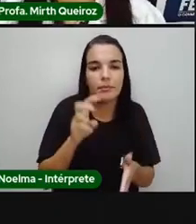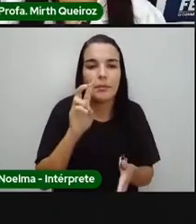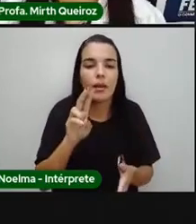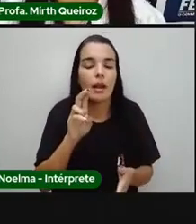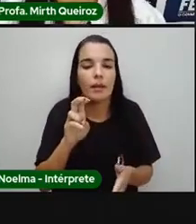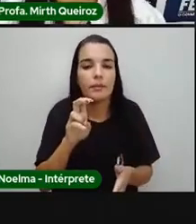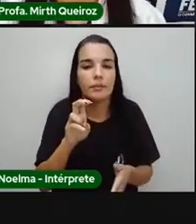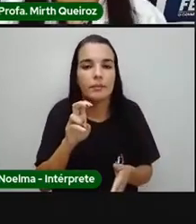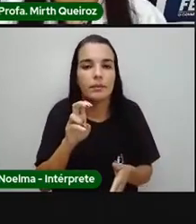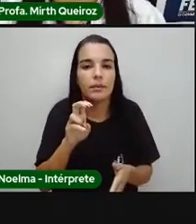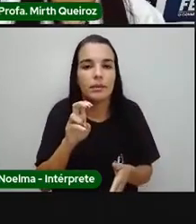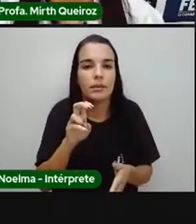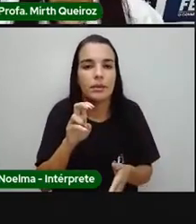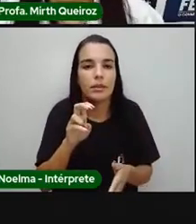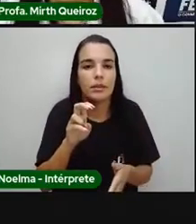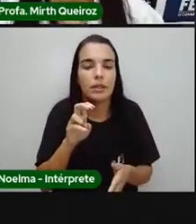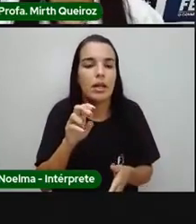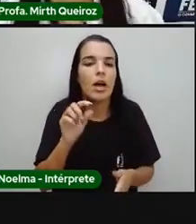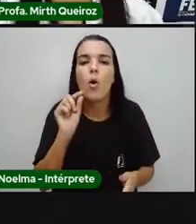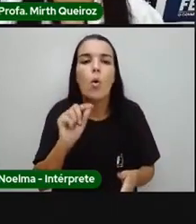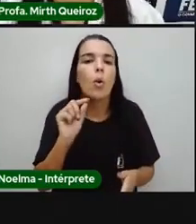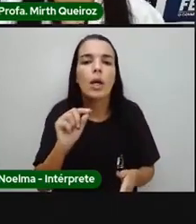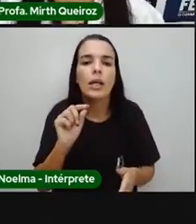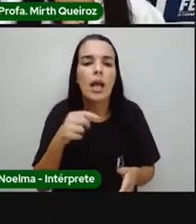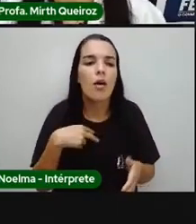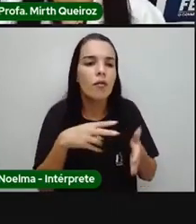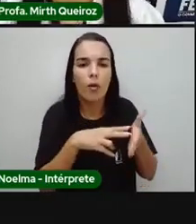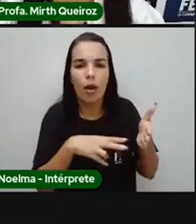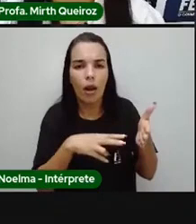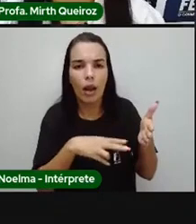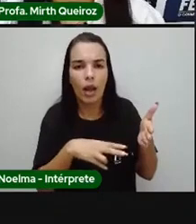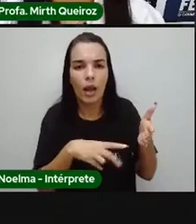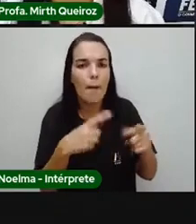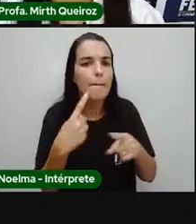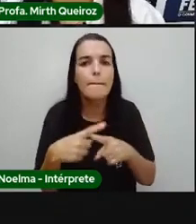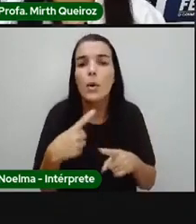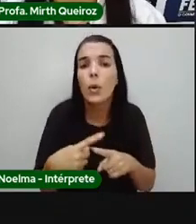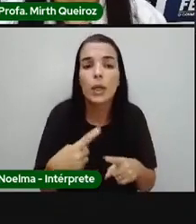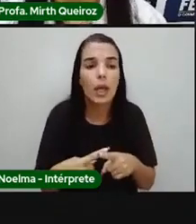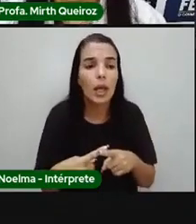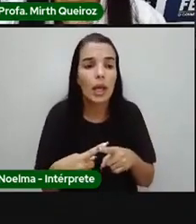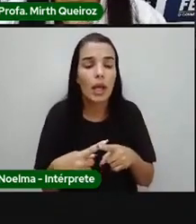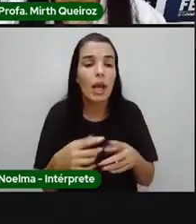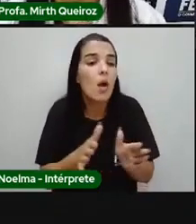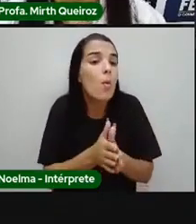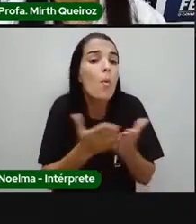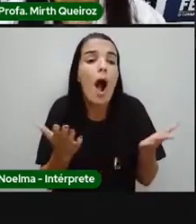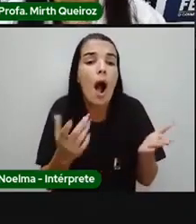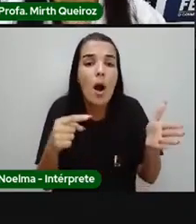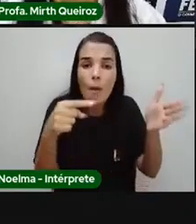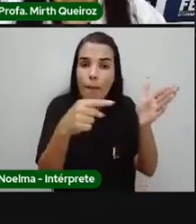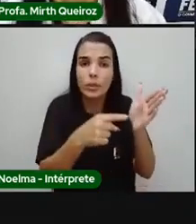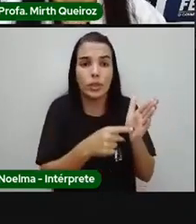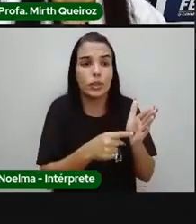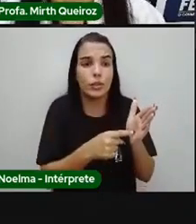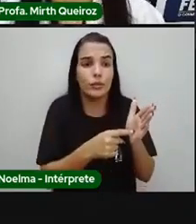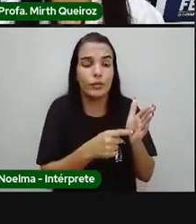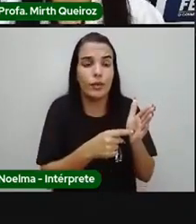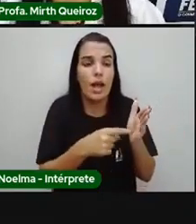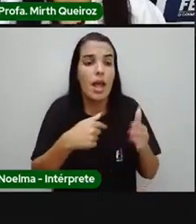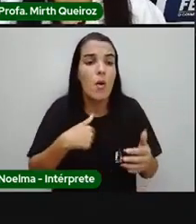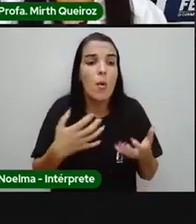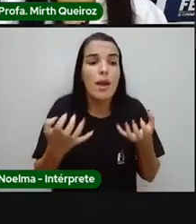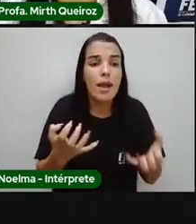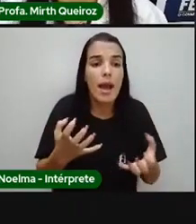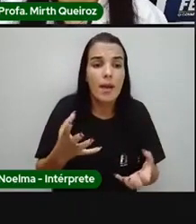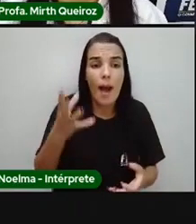intenção que eu vou ler? Por que eu estou lendo isso aqui? Qual é o meu objetivo? Eu quero ler para quê? O que eu